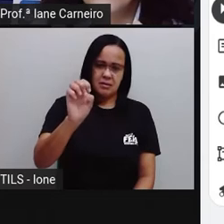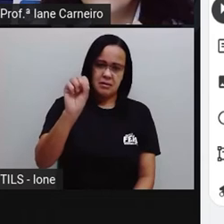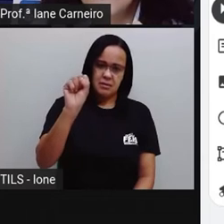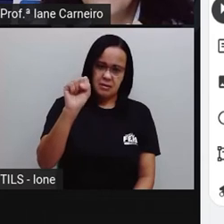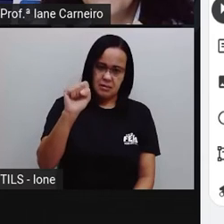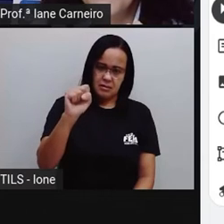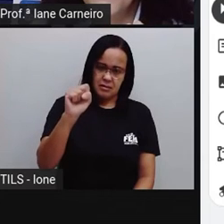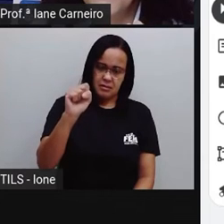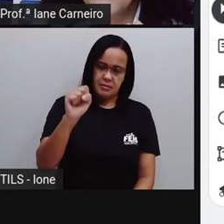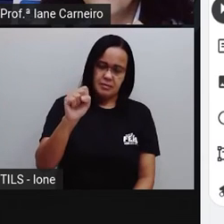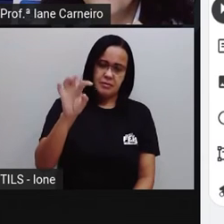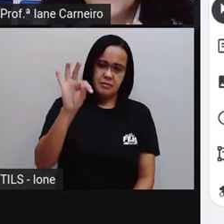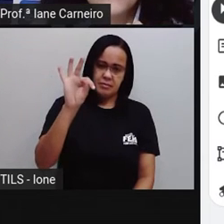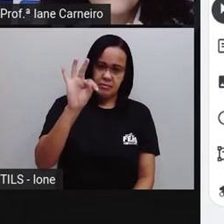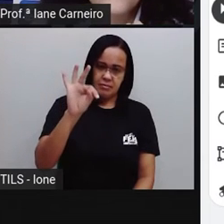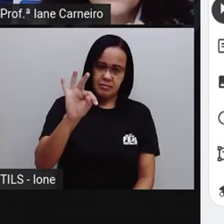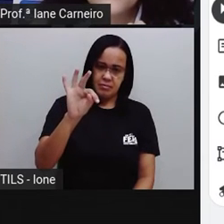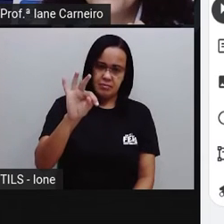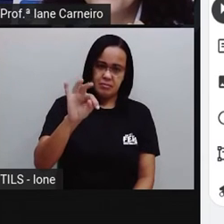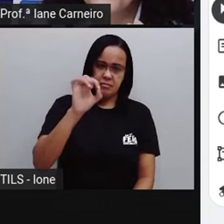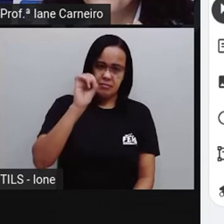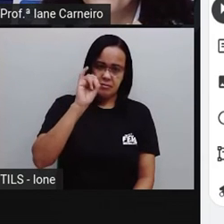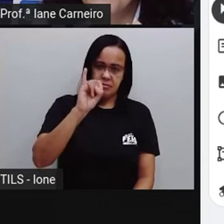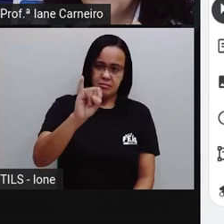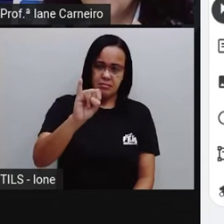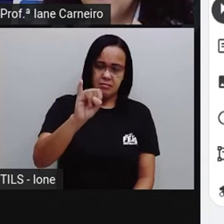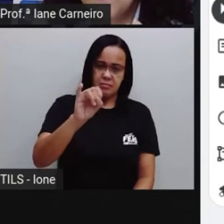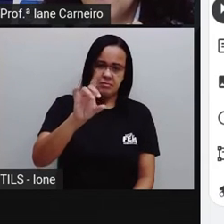VESTIDO. VESTIDO. Escreve aí pra pró. VESTIDO.